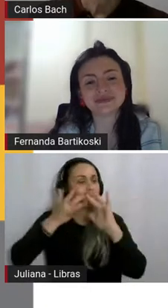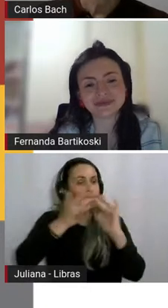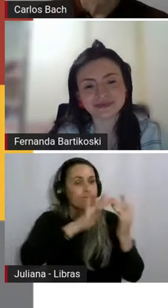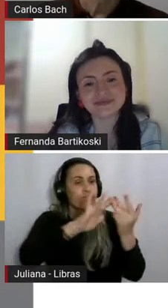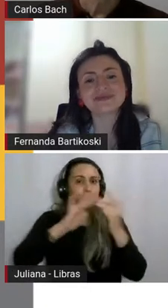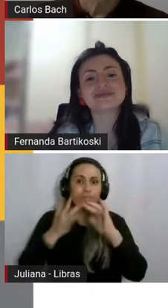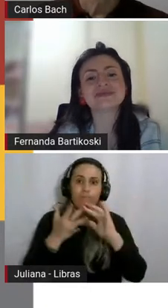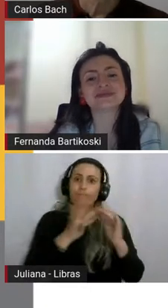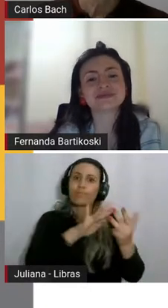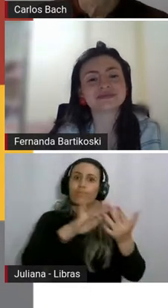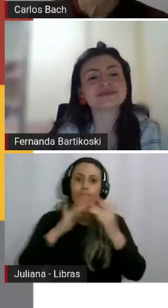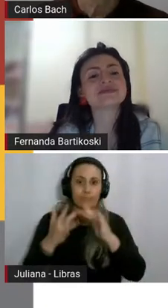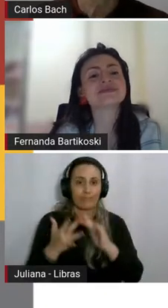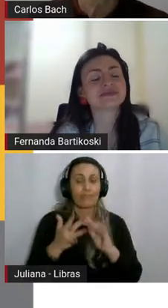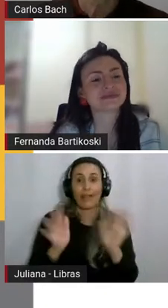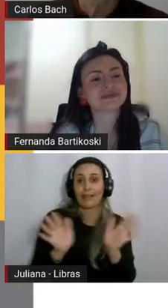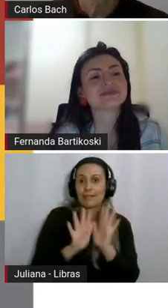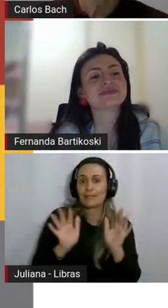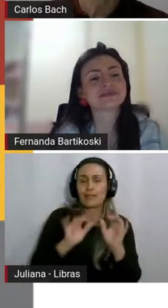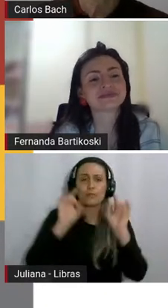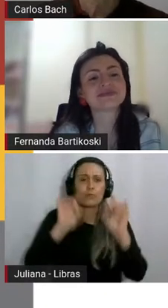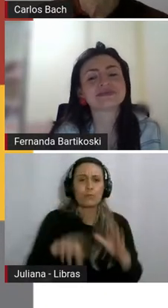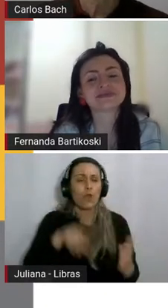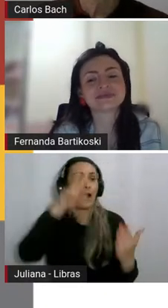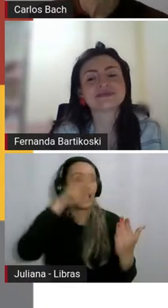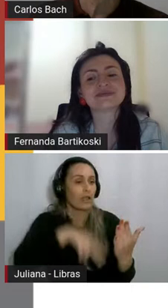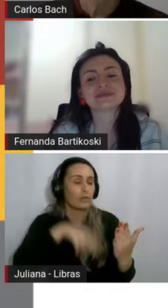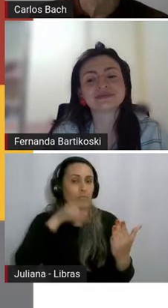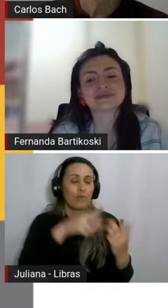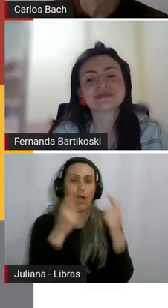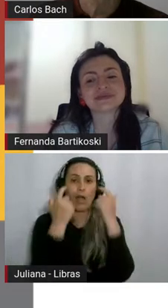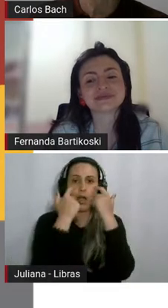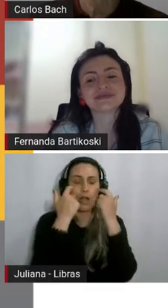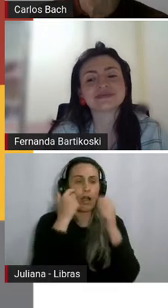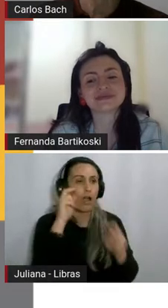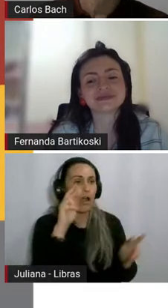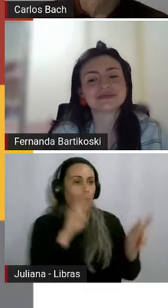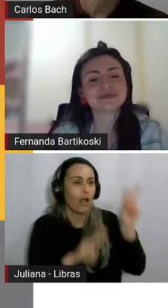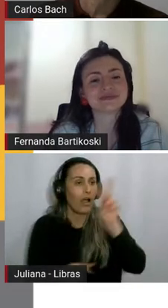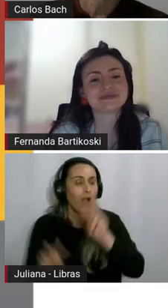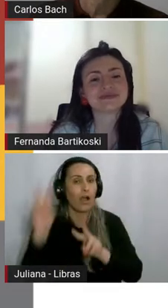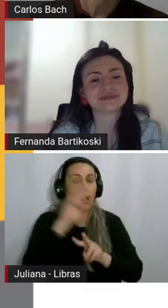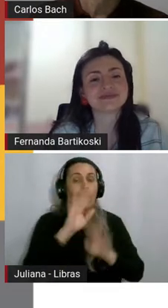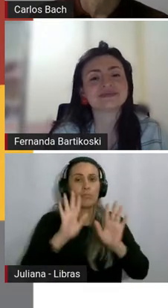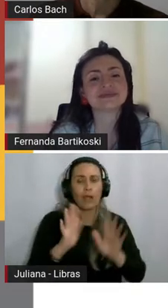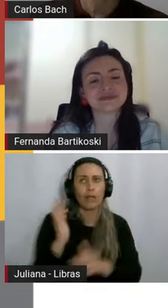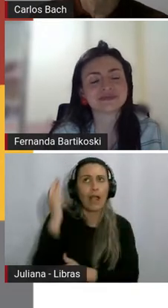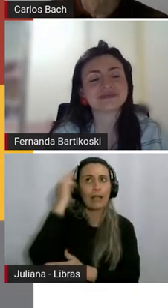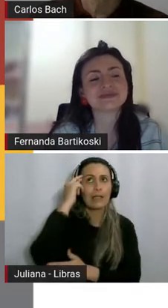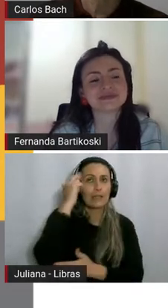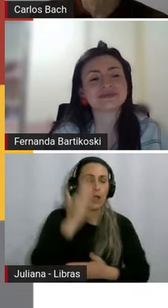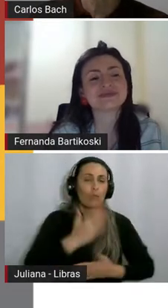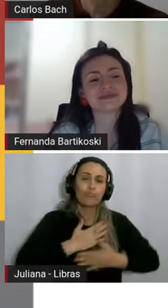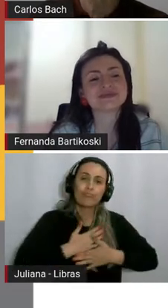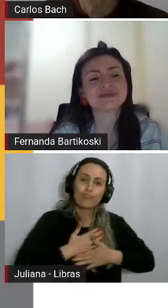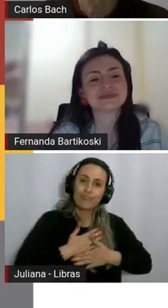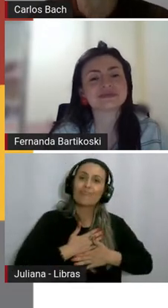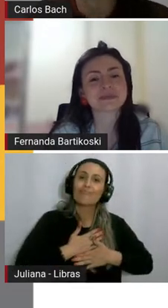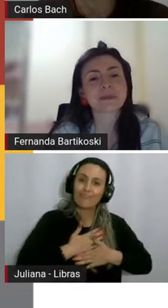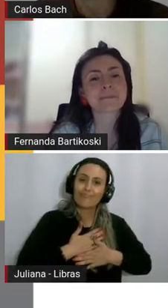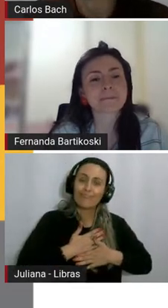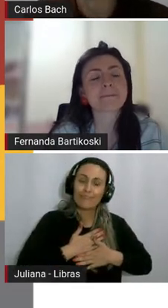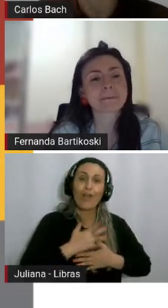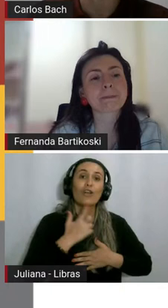Que não se lê somente com os olhos ou com a razão, mas também com o coração e com o desejo. É disso. É disso que os